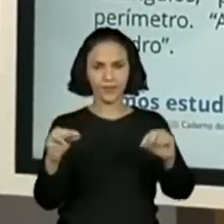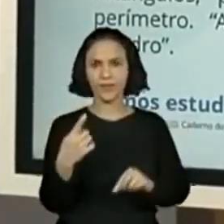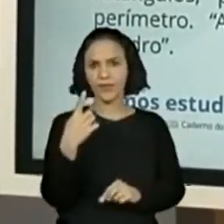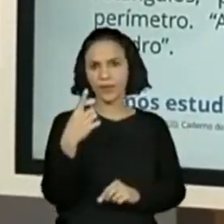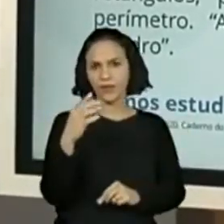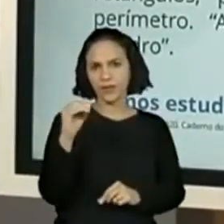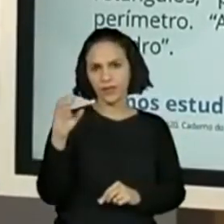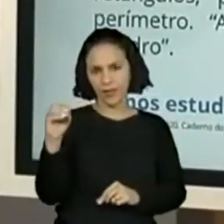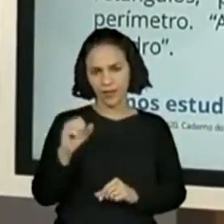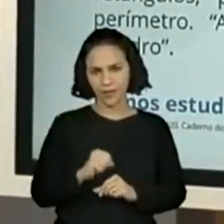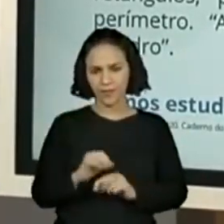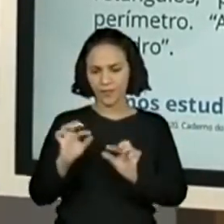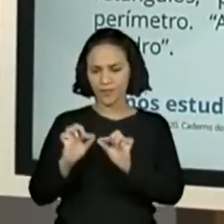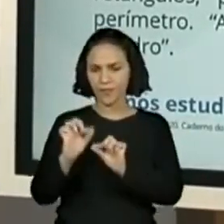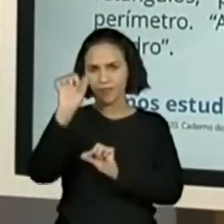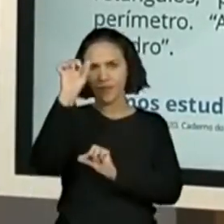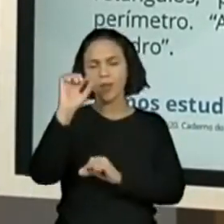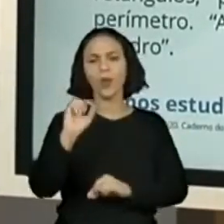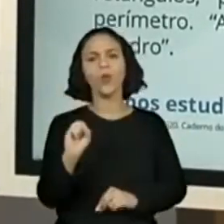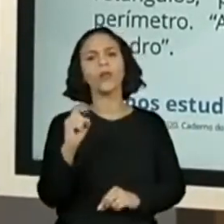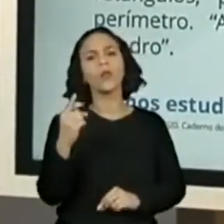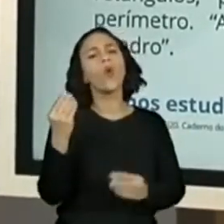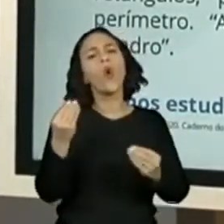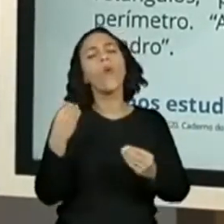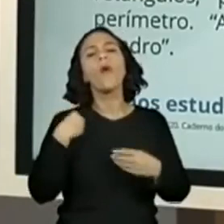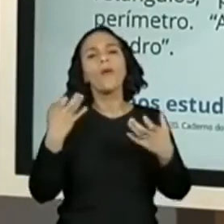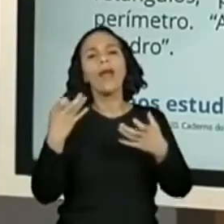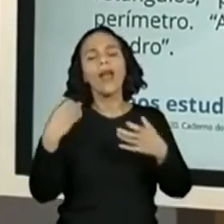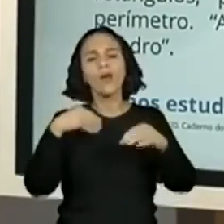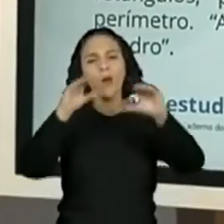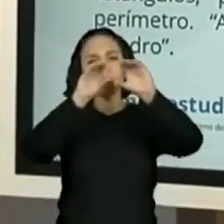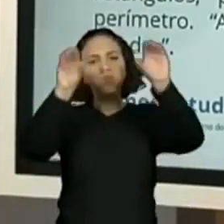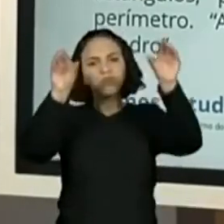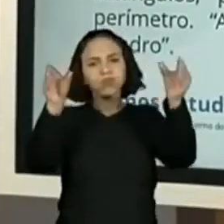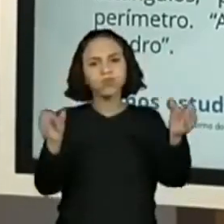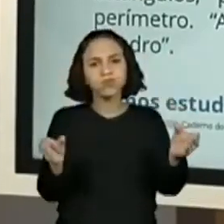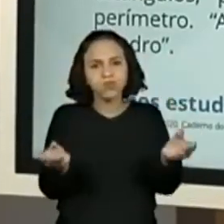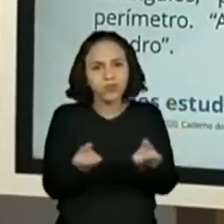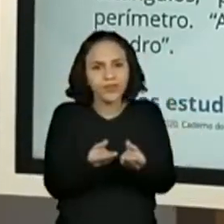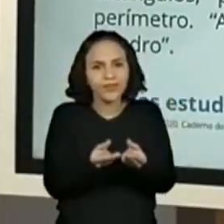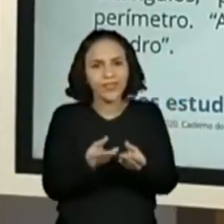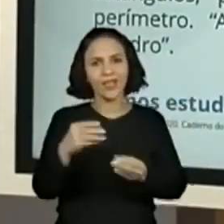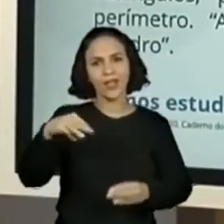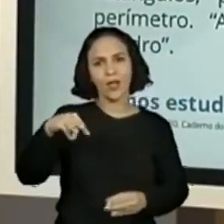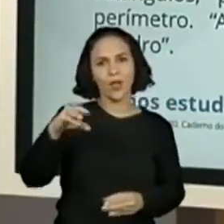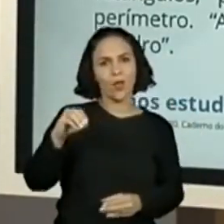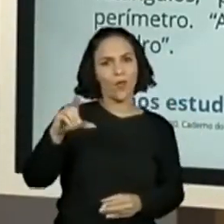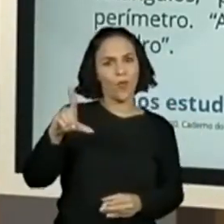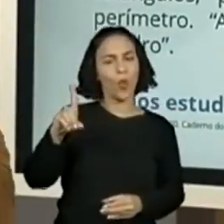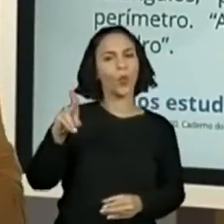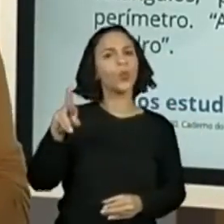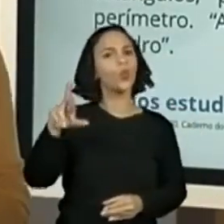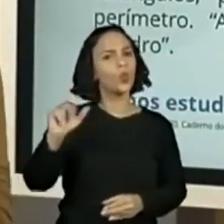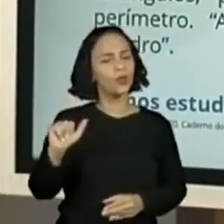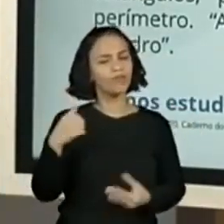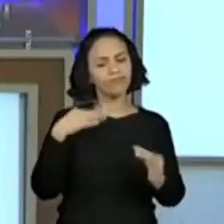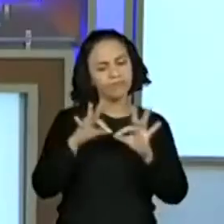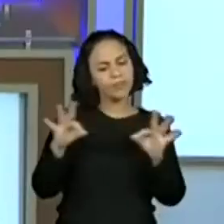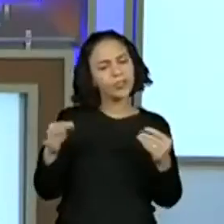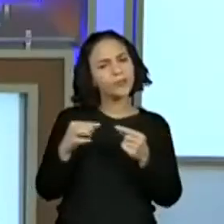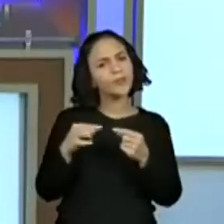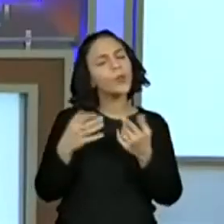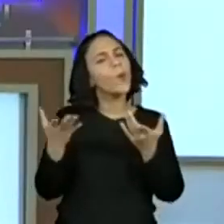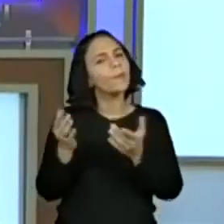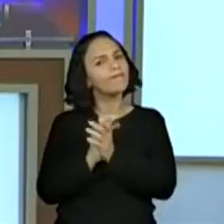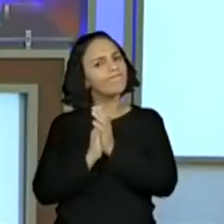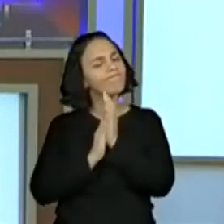Qual é o tipo de moldura que eu preciso colocar aí? Qual é a medida da moldura? Então, a gente vai pensar